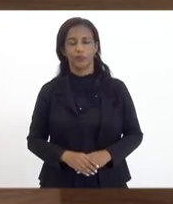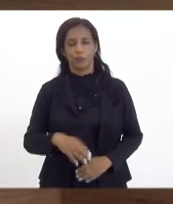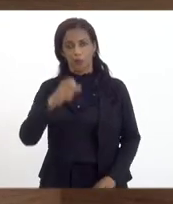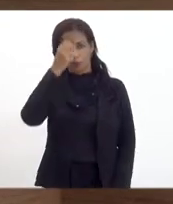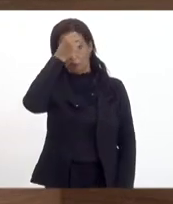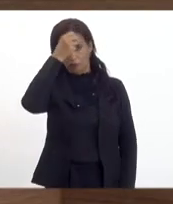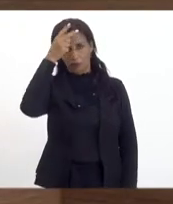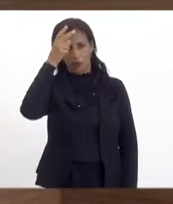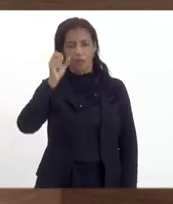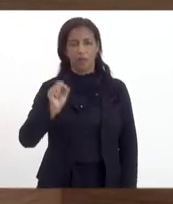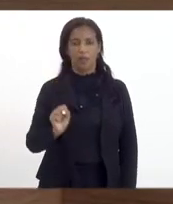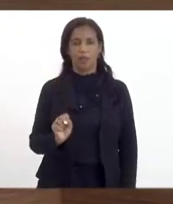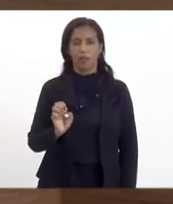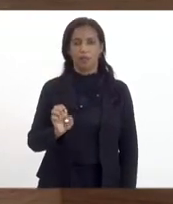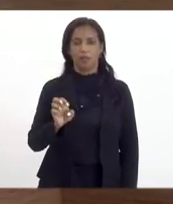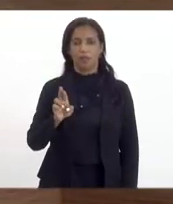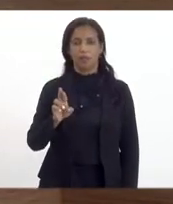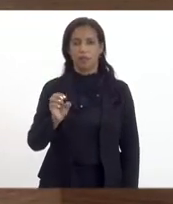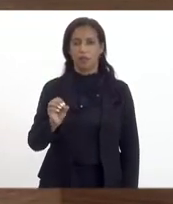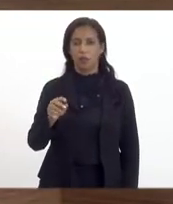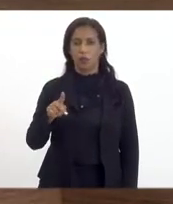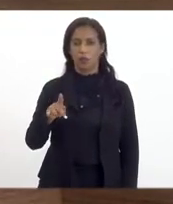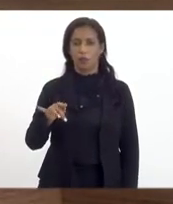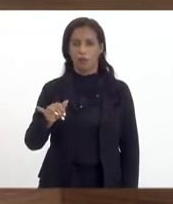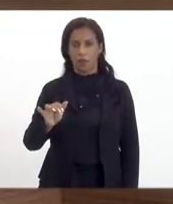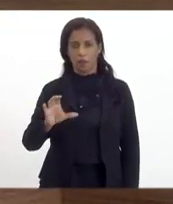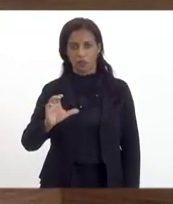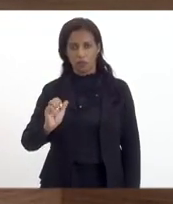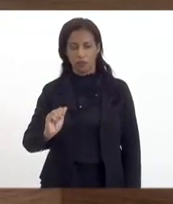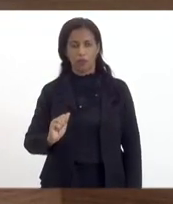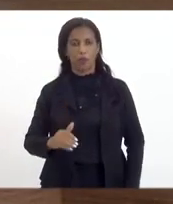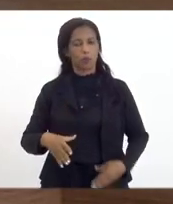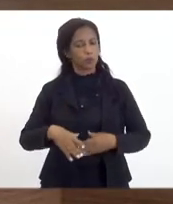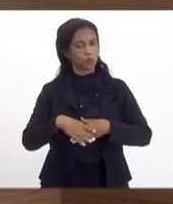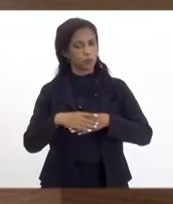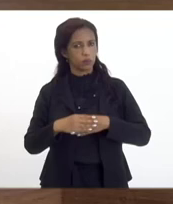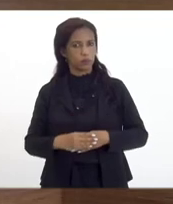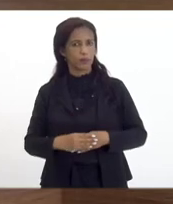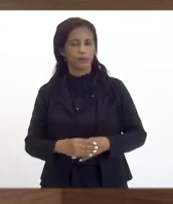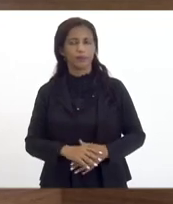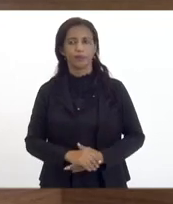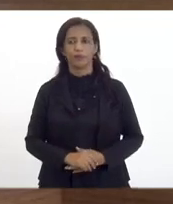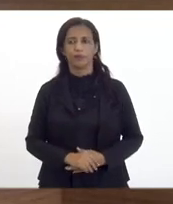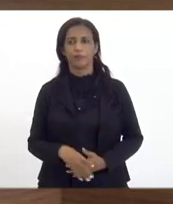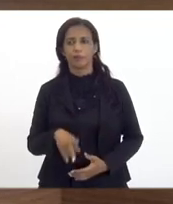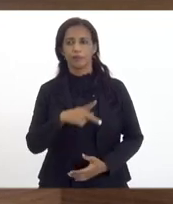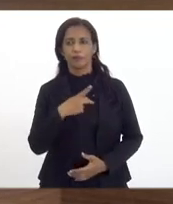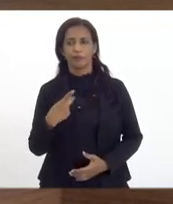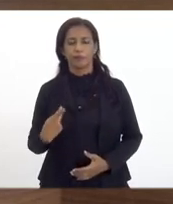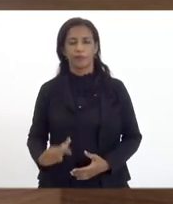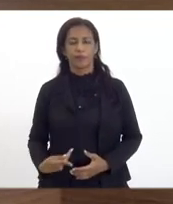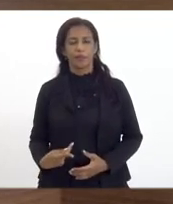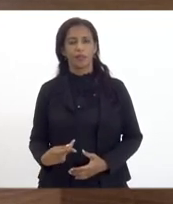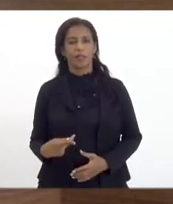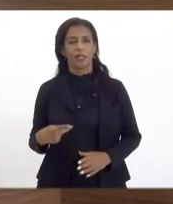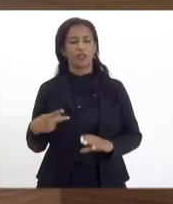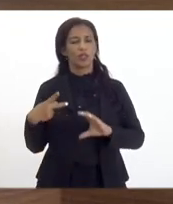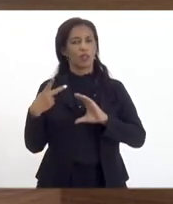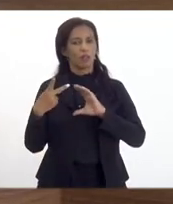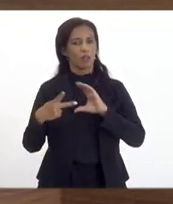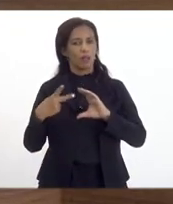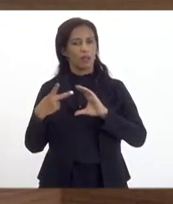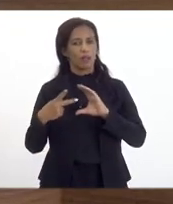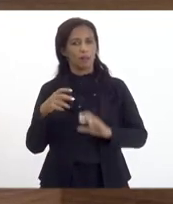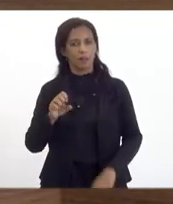Seropédica, senhor Lucas Dutra dos Santos. Cumprimento o presidente da Câmara de Seropédica, senhor Hugo